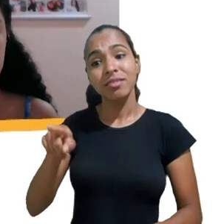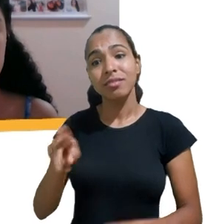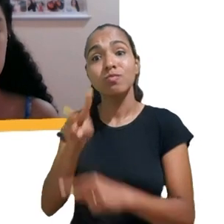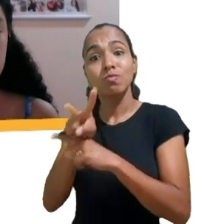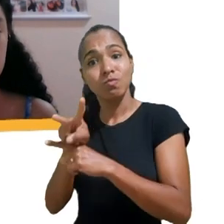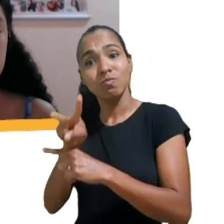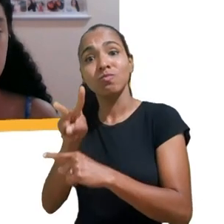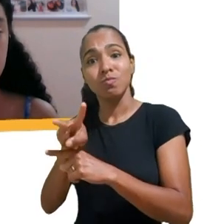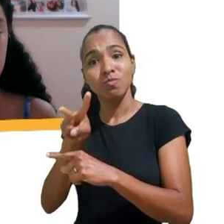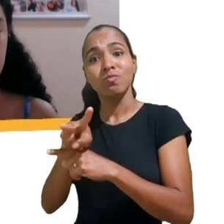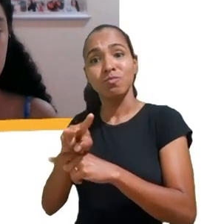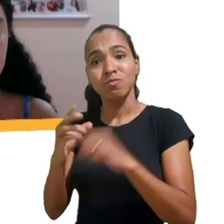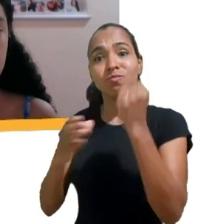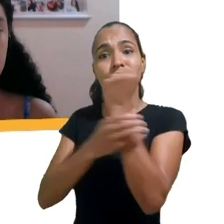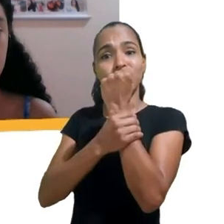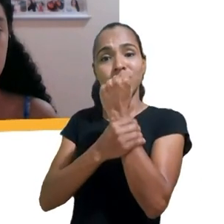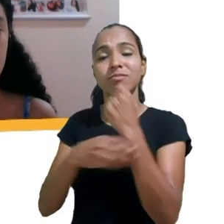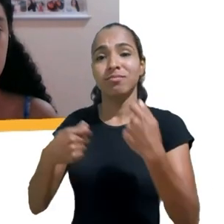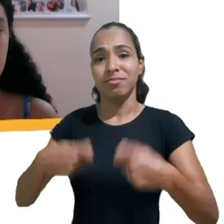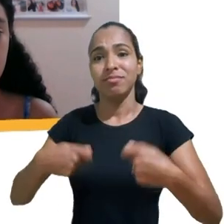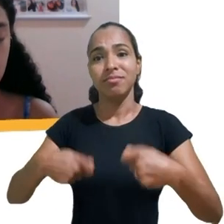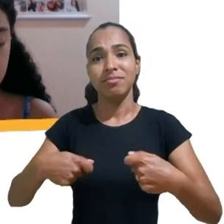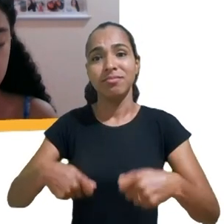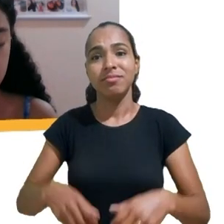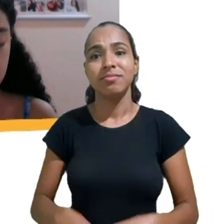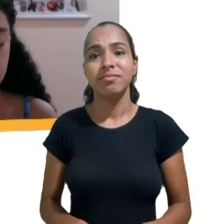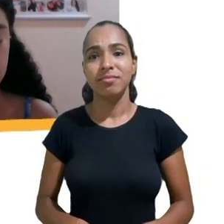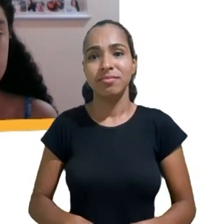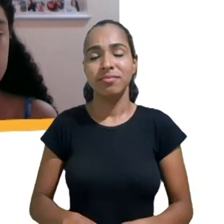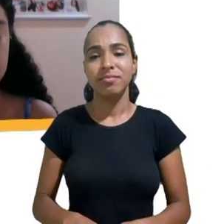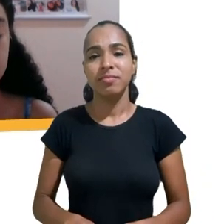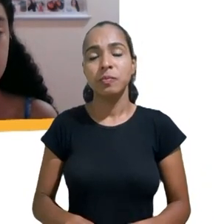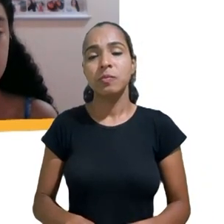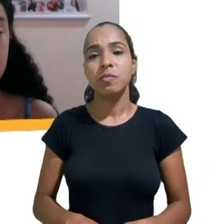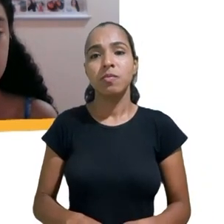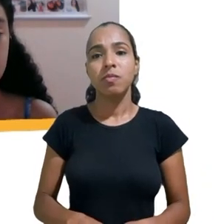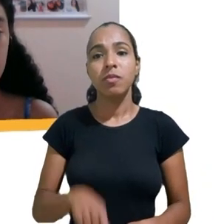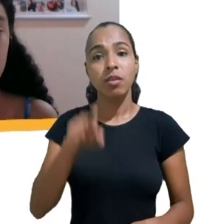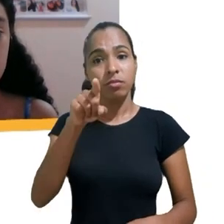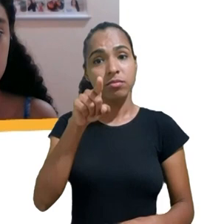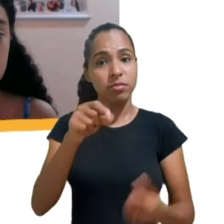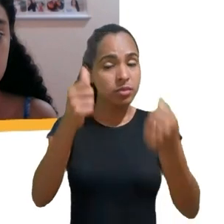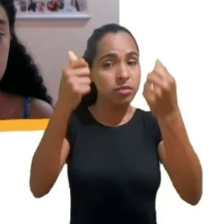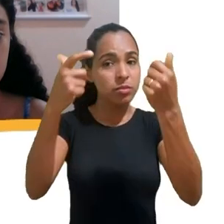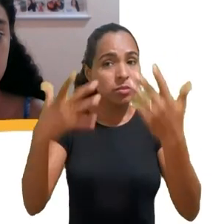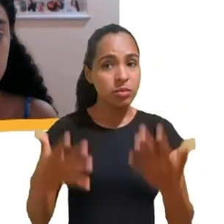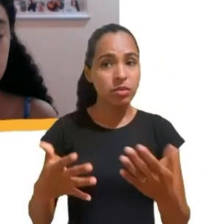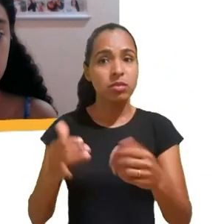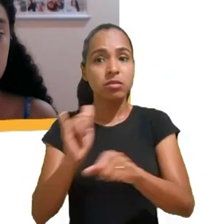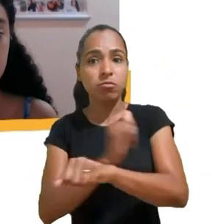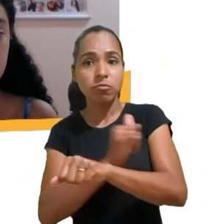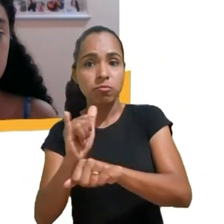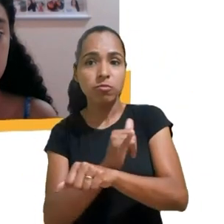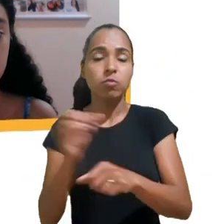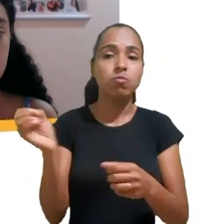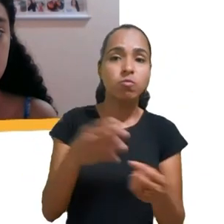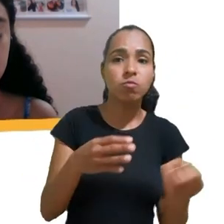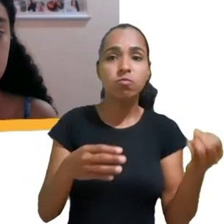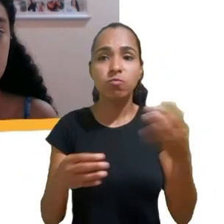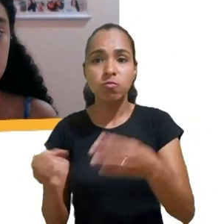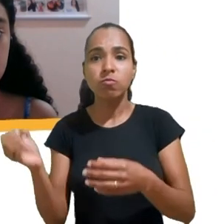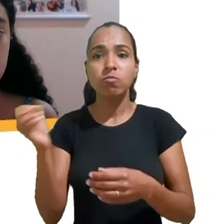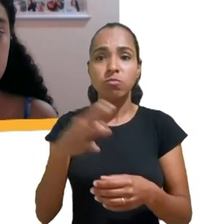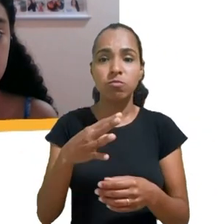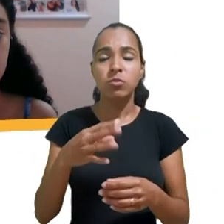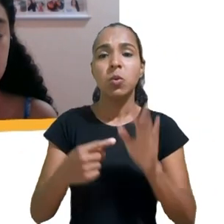essas novas formas de publicidade que você descreve, elas estão relacionadas com uma outra questão